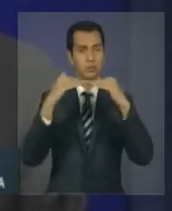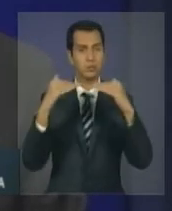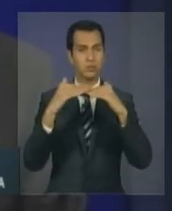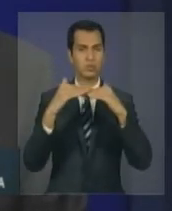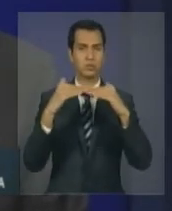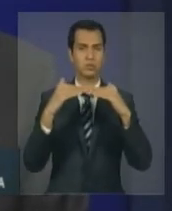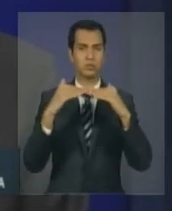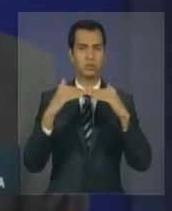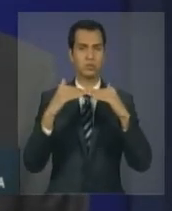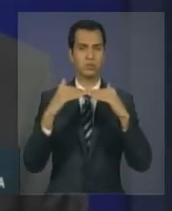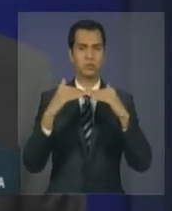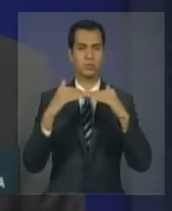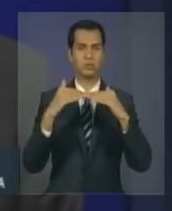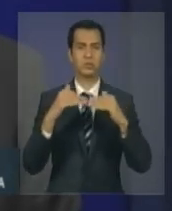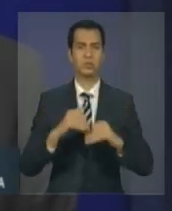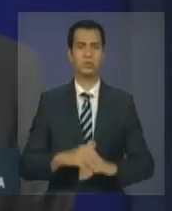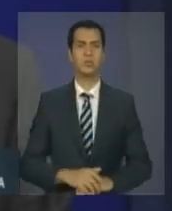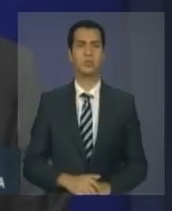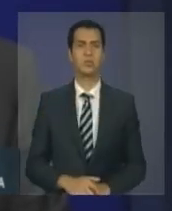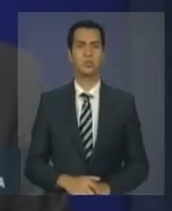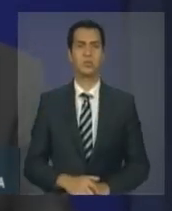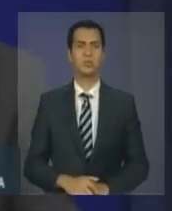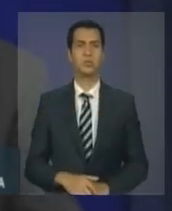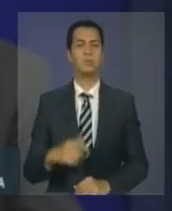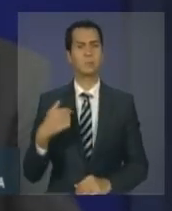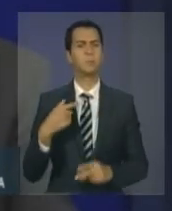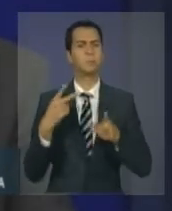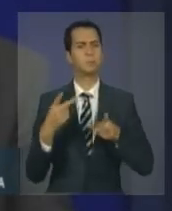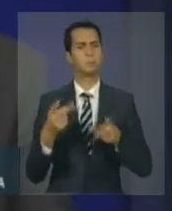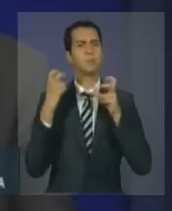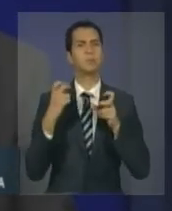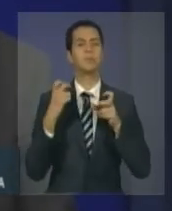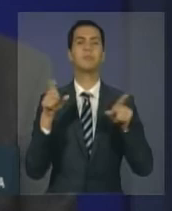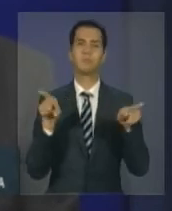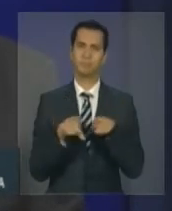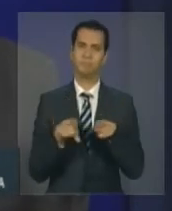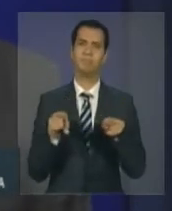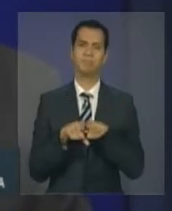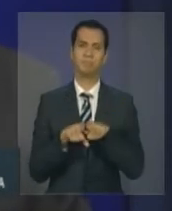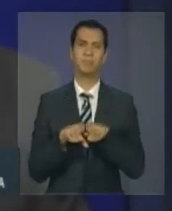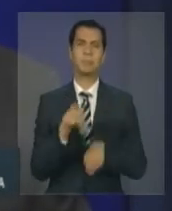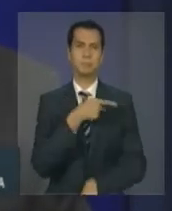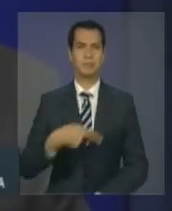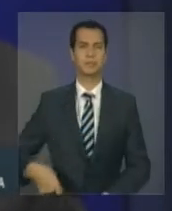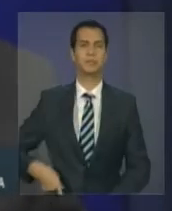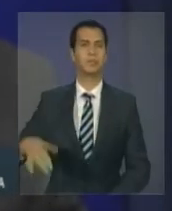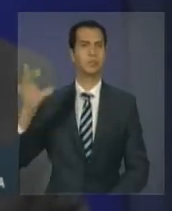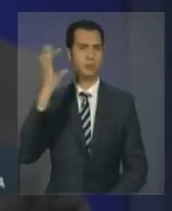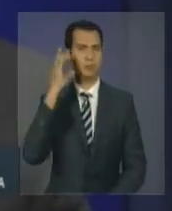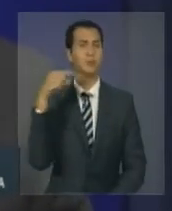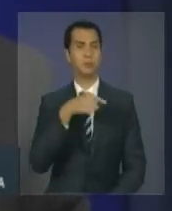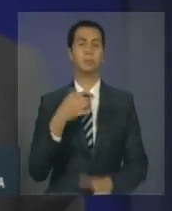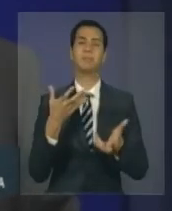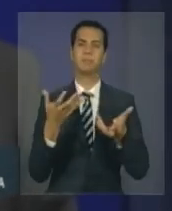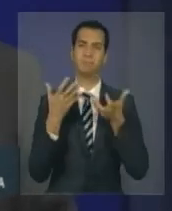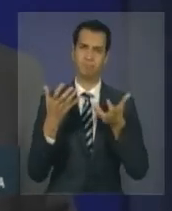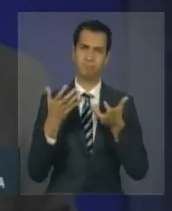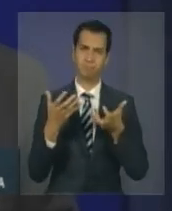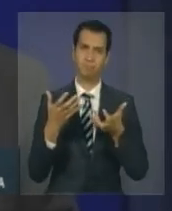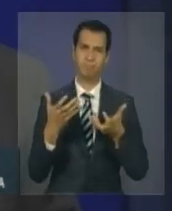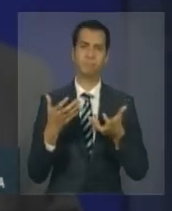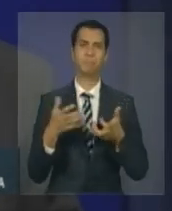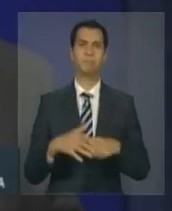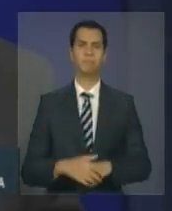ambos os lados. Verifiquei com prazer que essa é também a vontade firme da Presidenta do Brasil e do